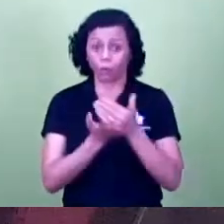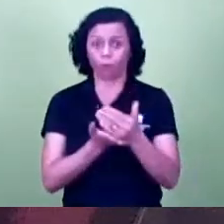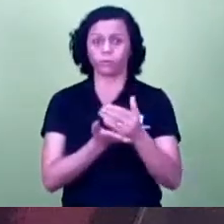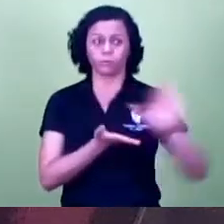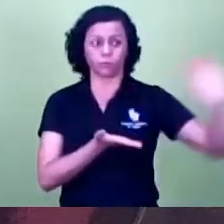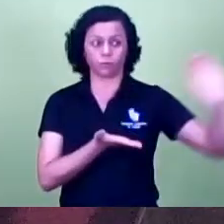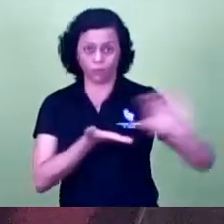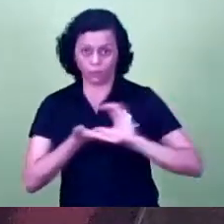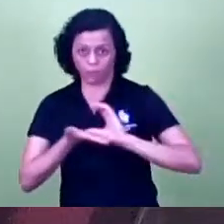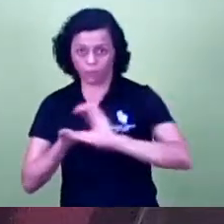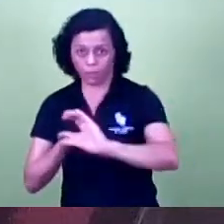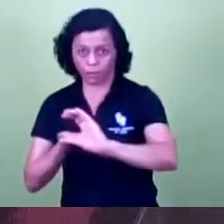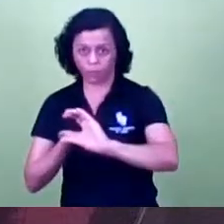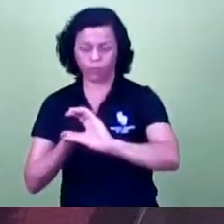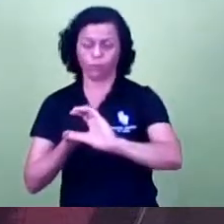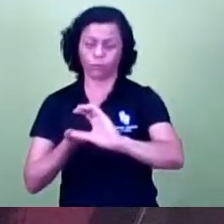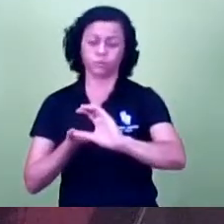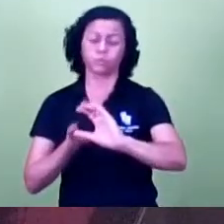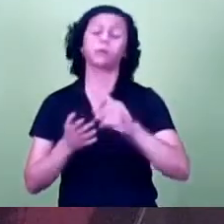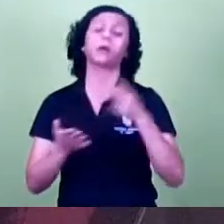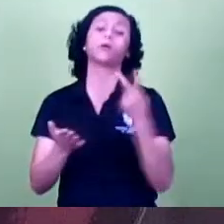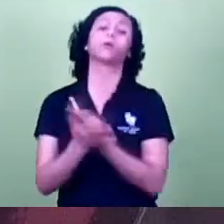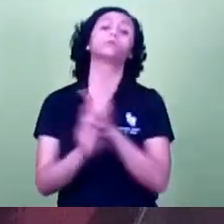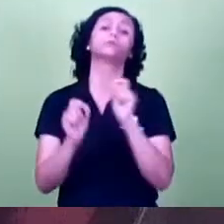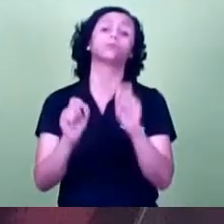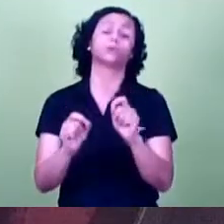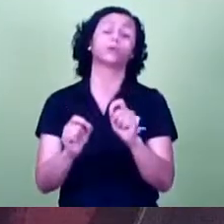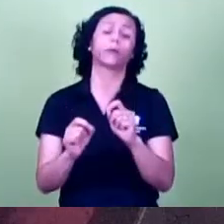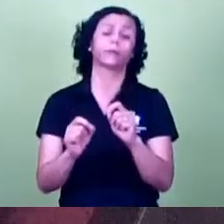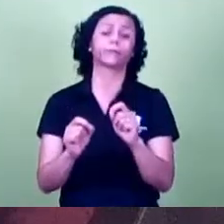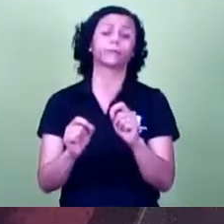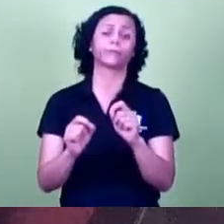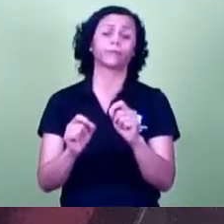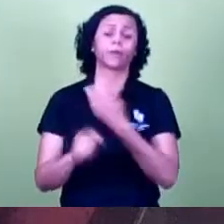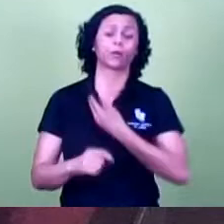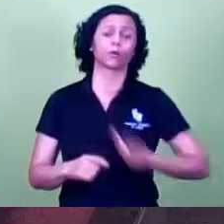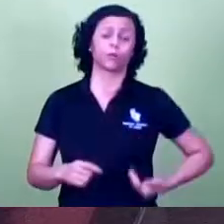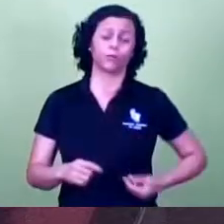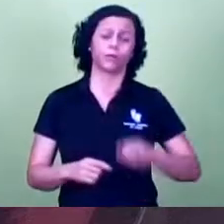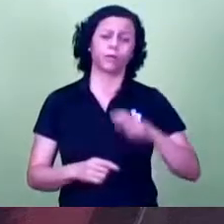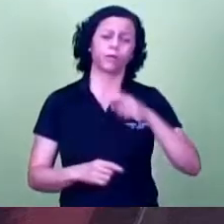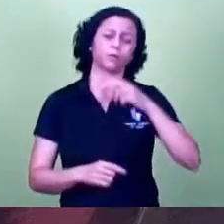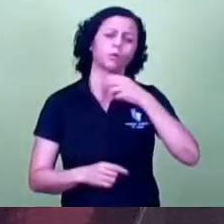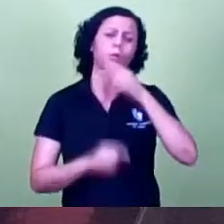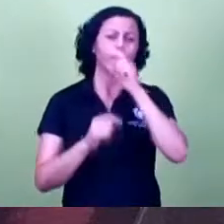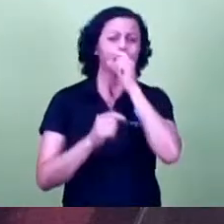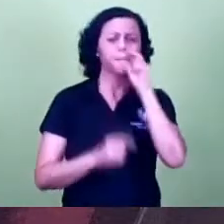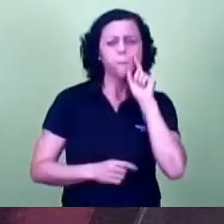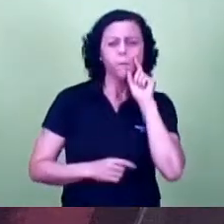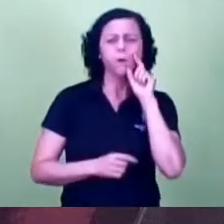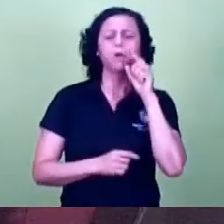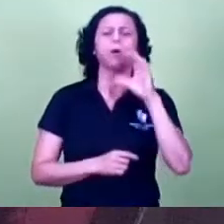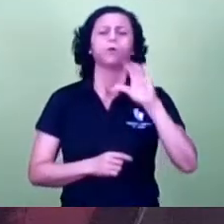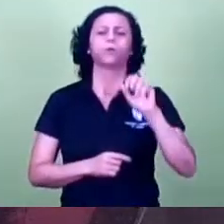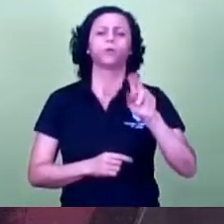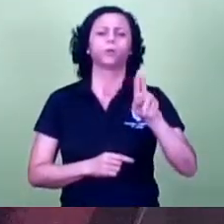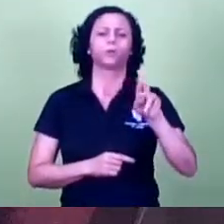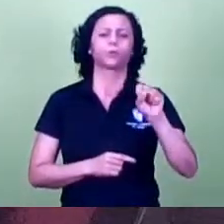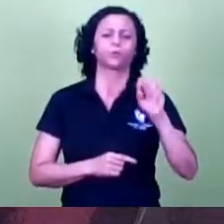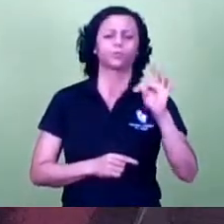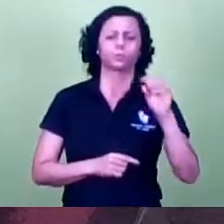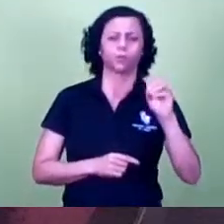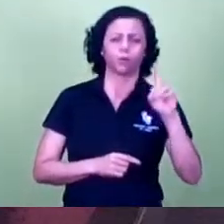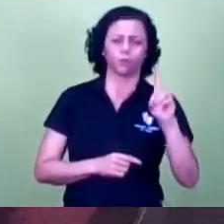e o que aconteceu? Aconteceu no governo Custódio Matos, a obra não deu sequência, roubaram os